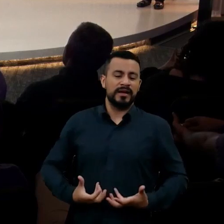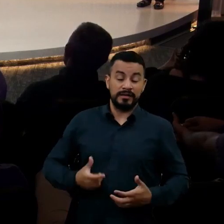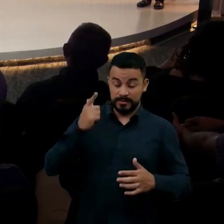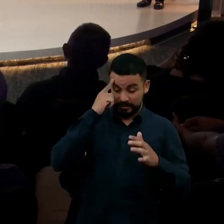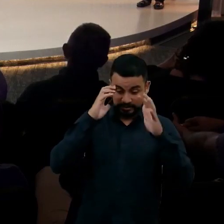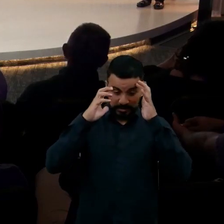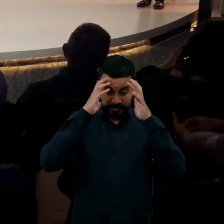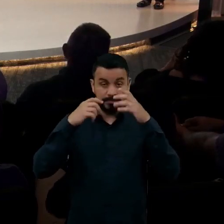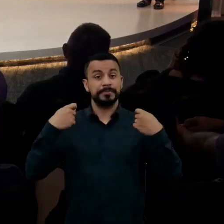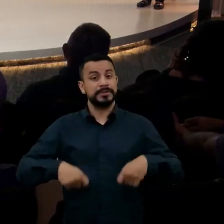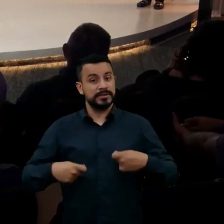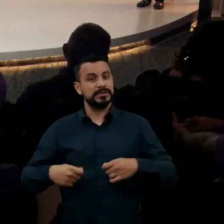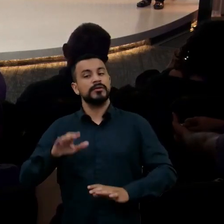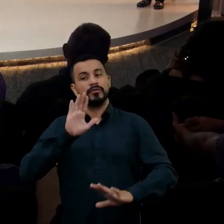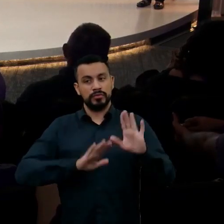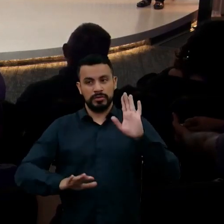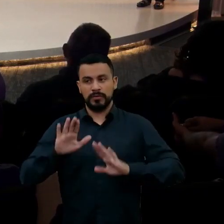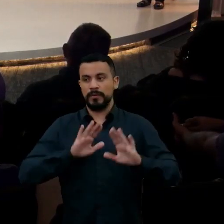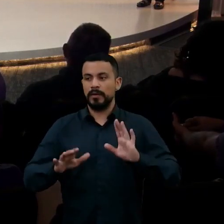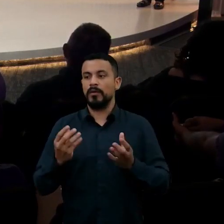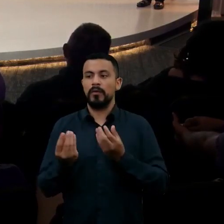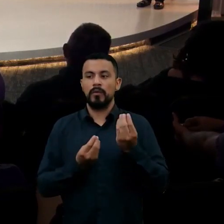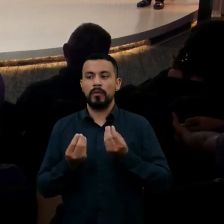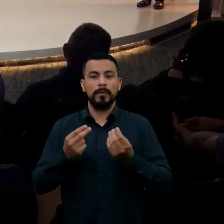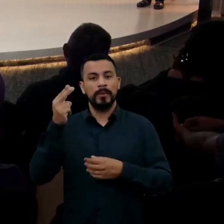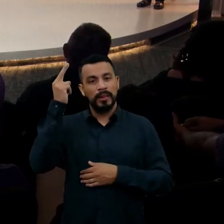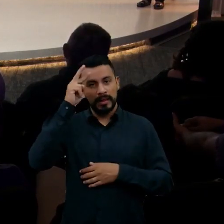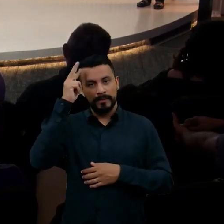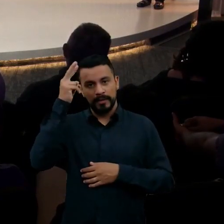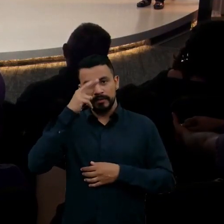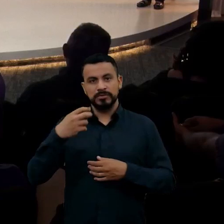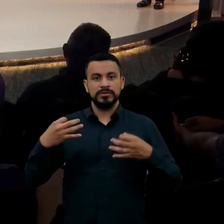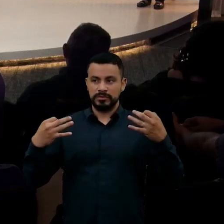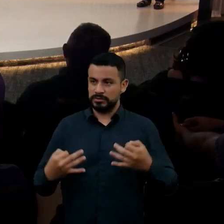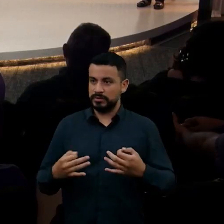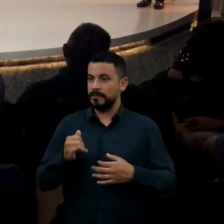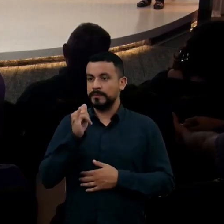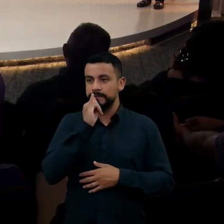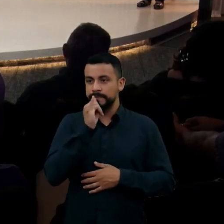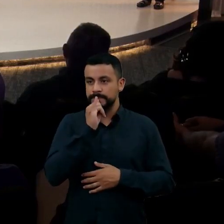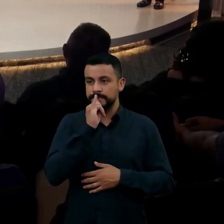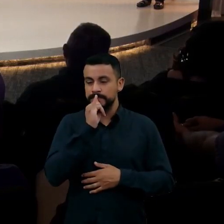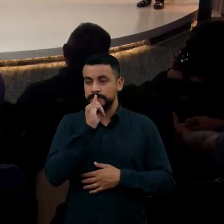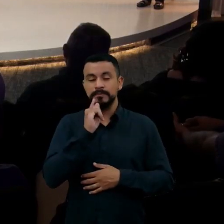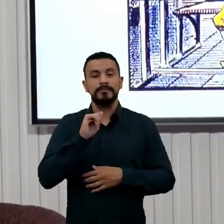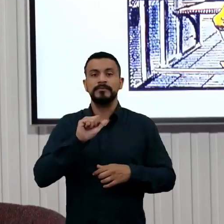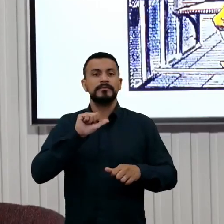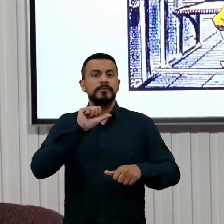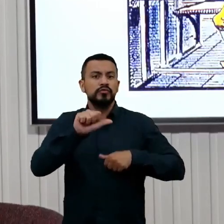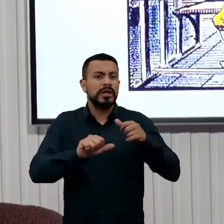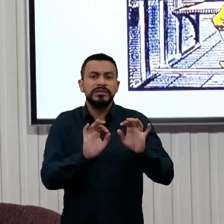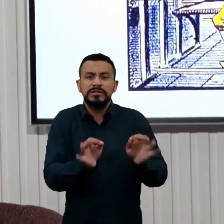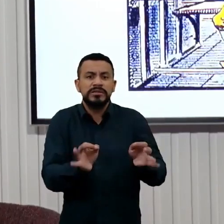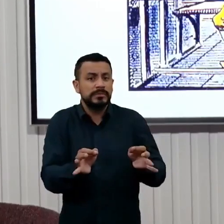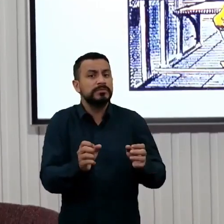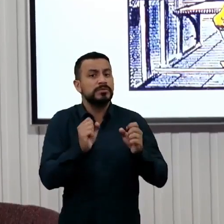cuidadosos. Eu quero lembrar isso de forma explícita. Por exemplo, mudanças pequenas podem impactar